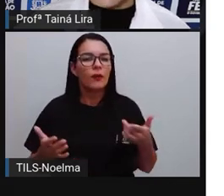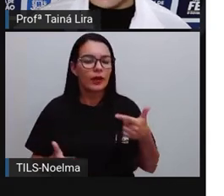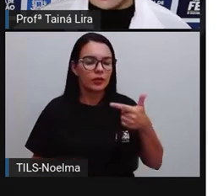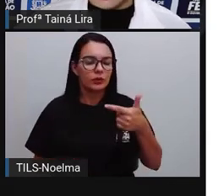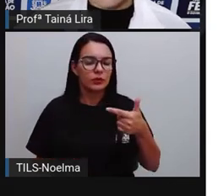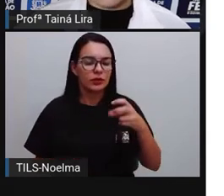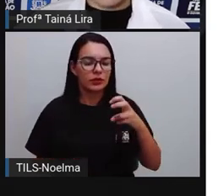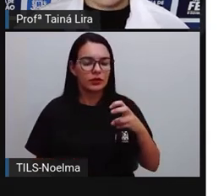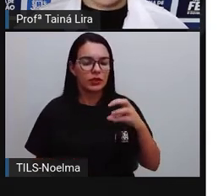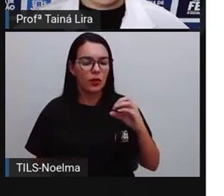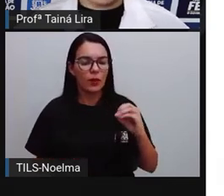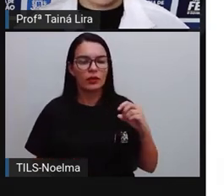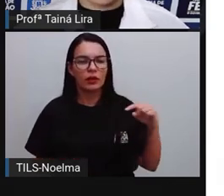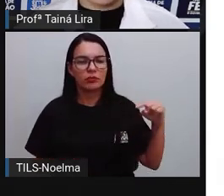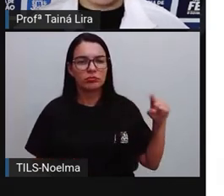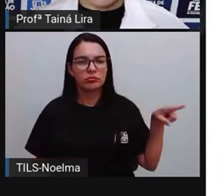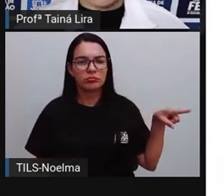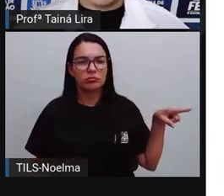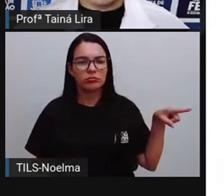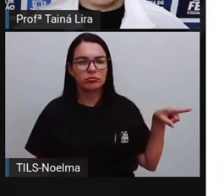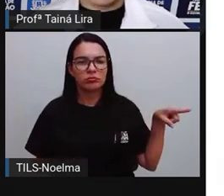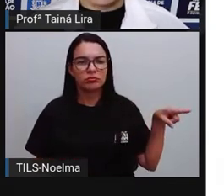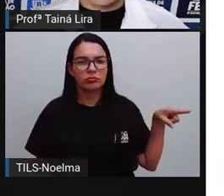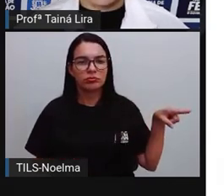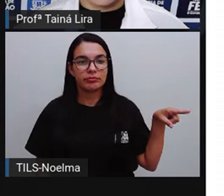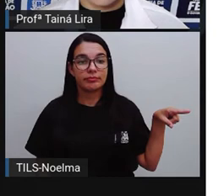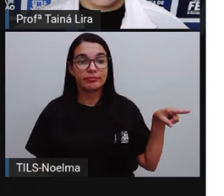250 pró, como é que eu posso agrupar?